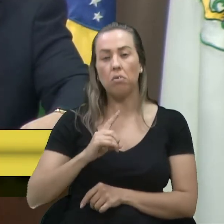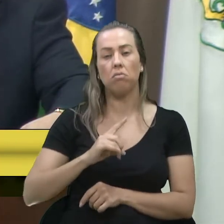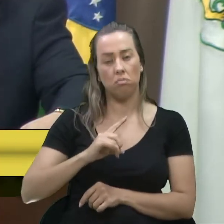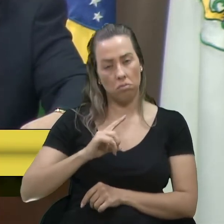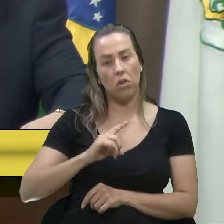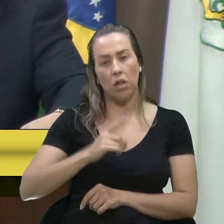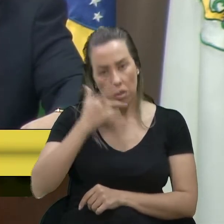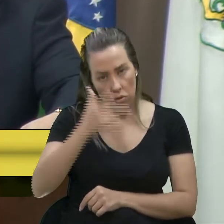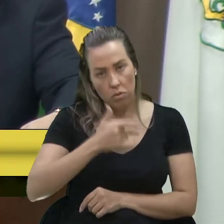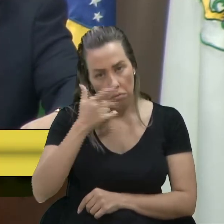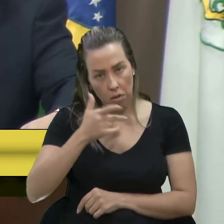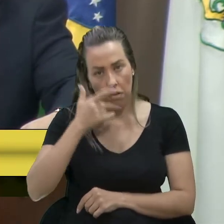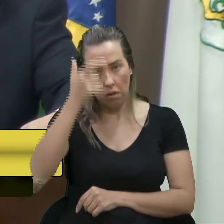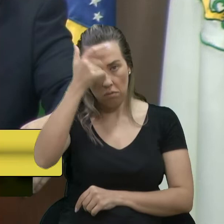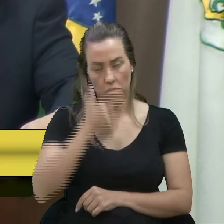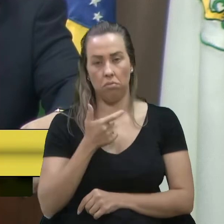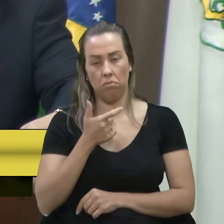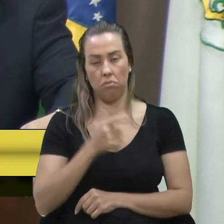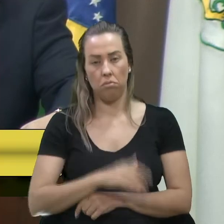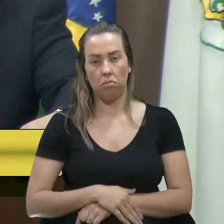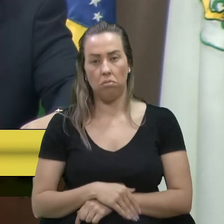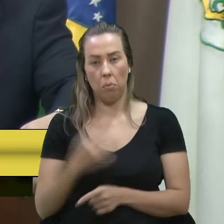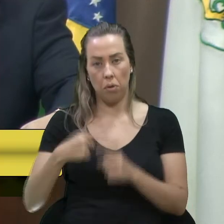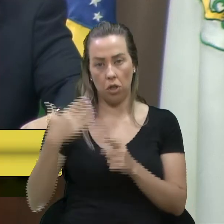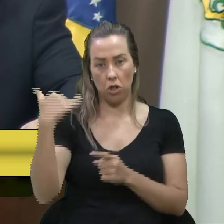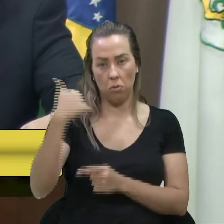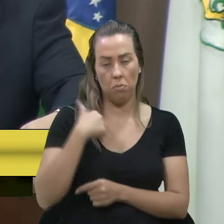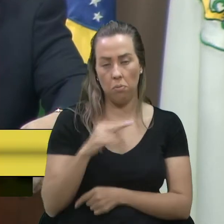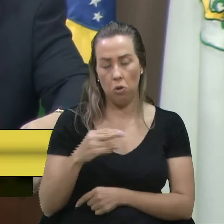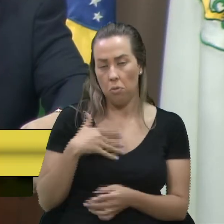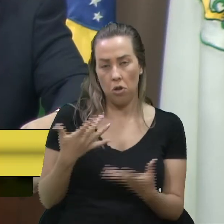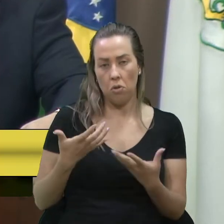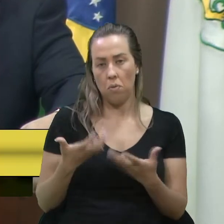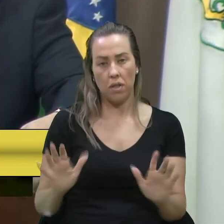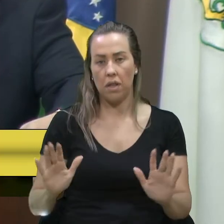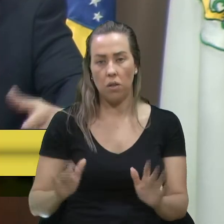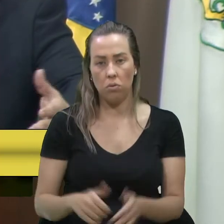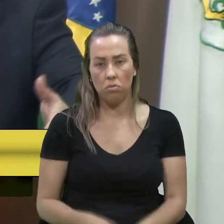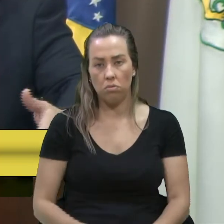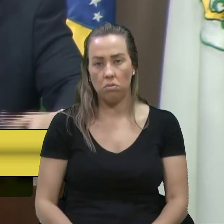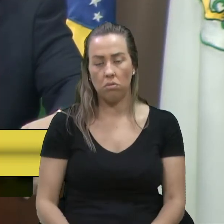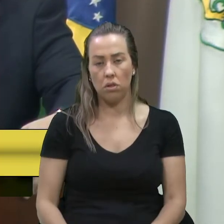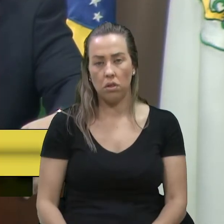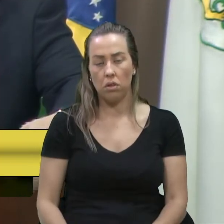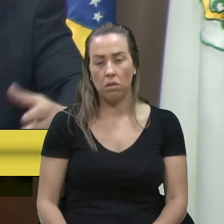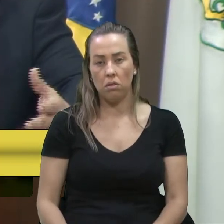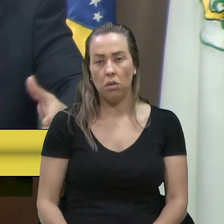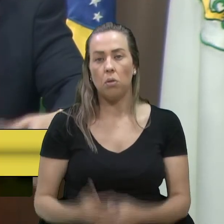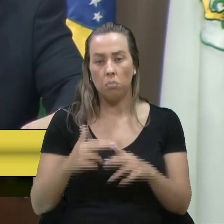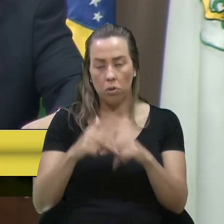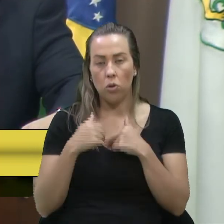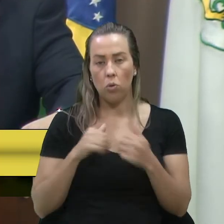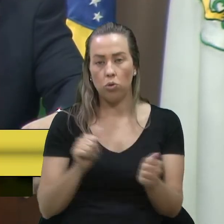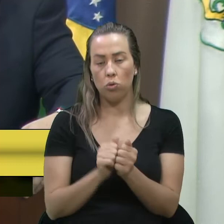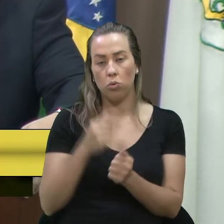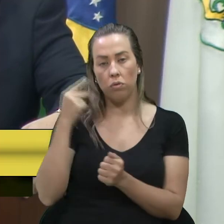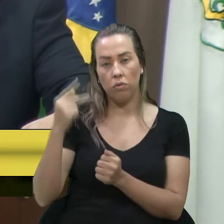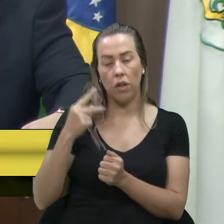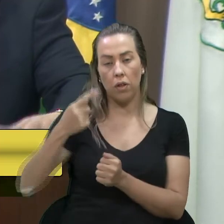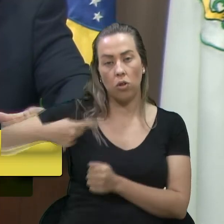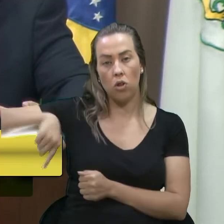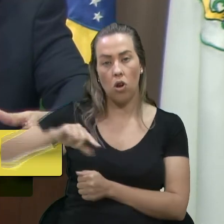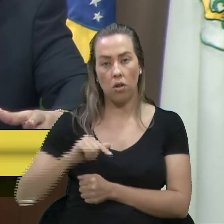falar como fui citado e não aceitar. Fiz essa indicação juntamente com os vereadores,